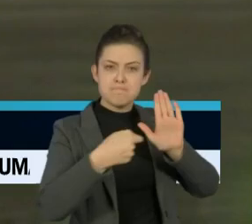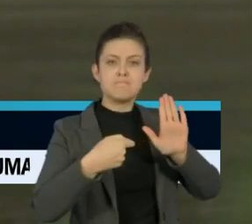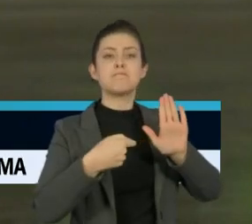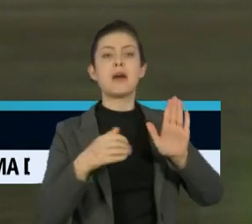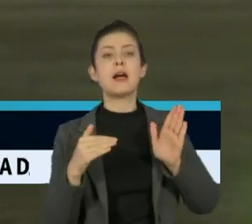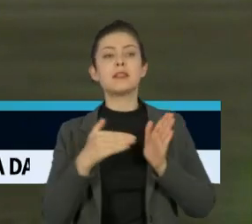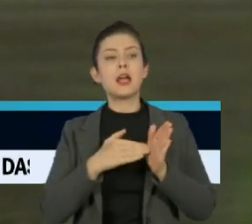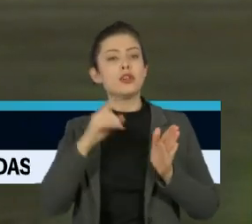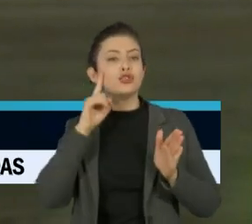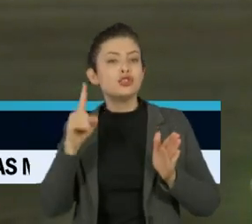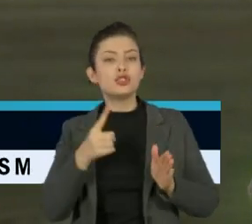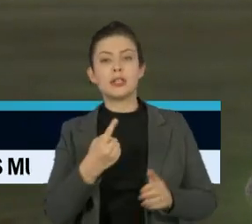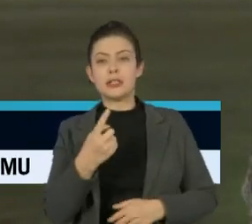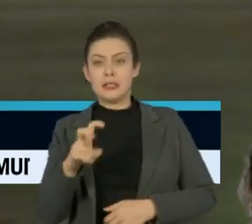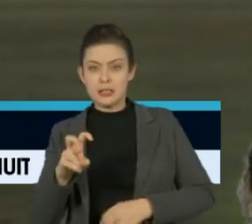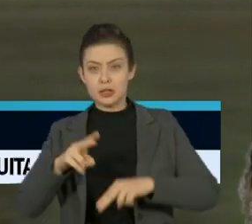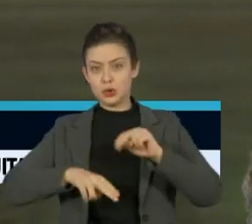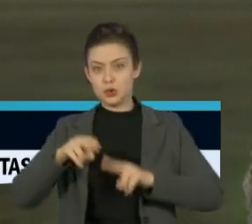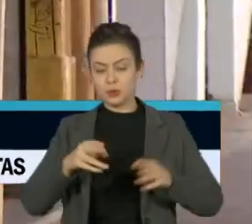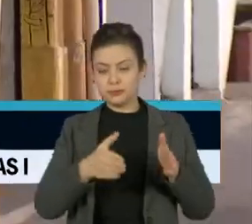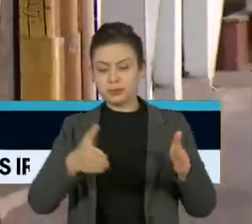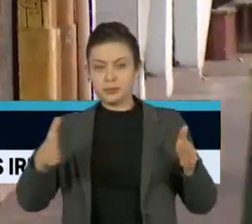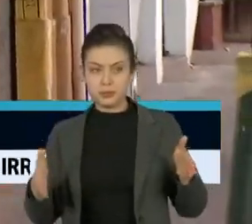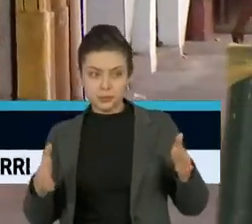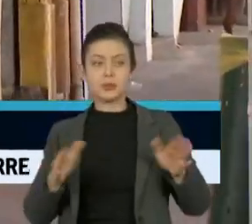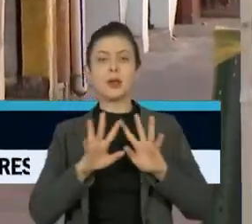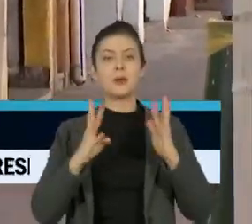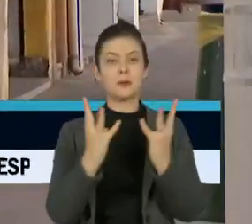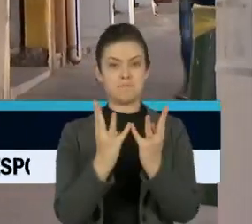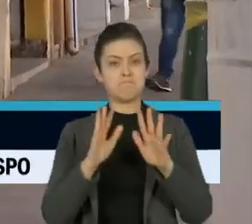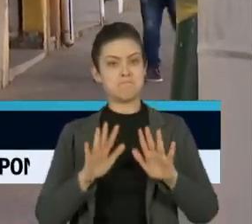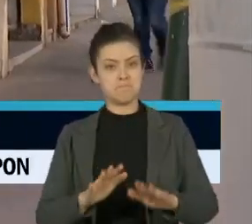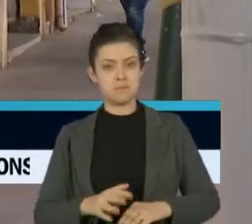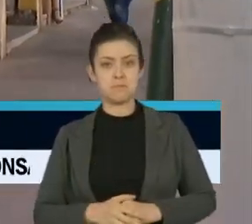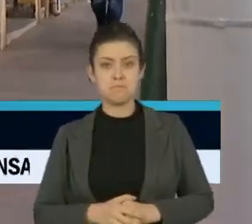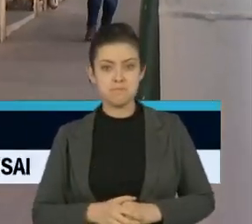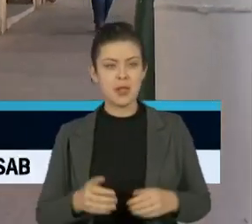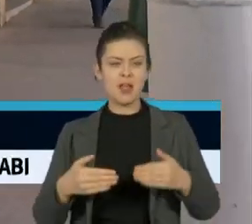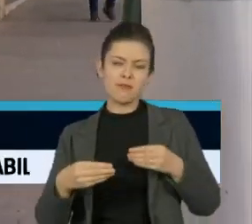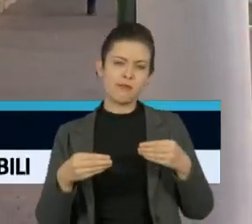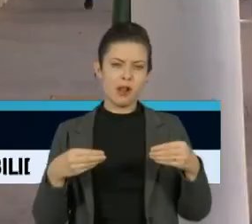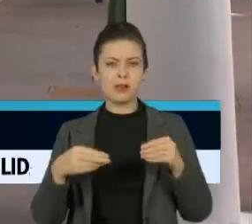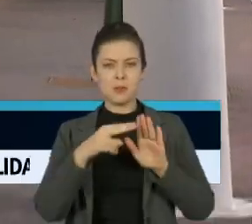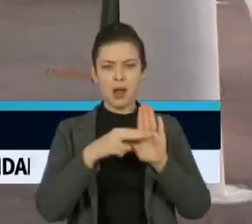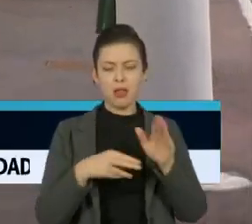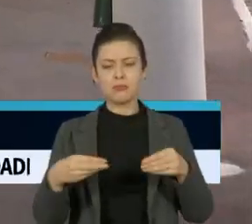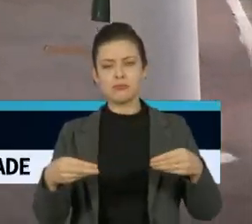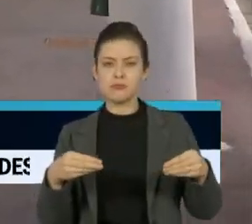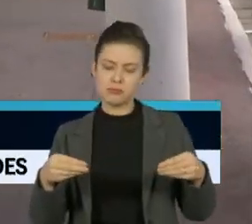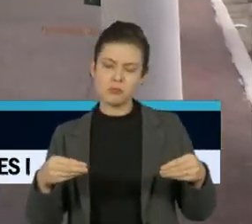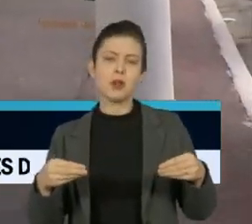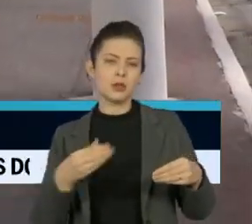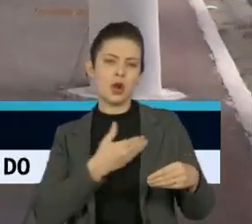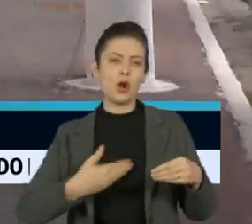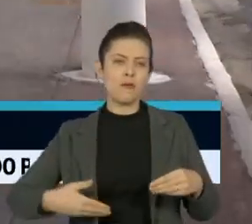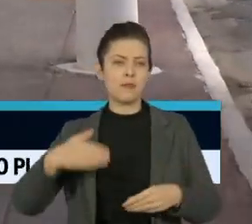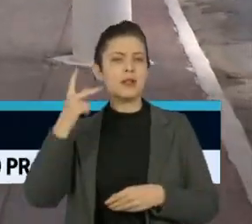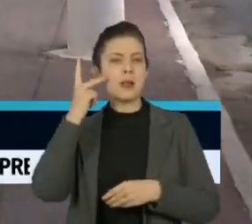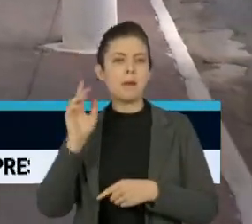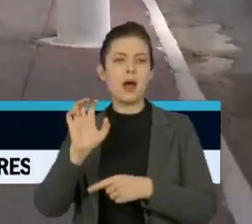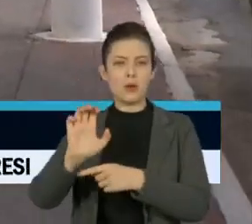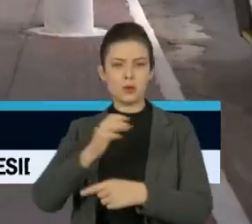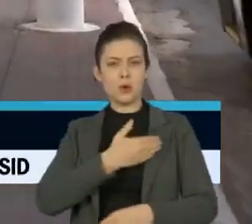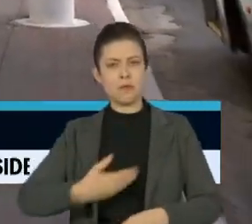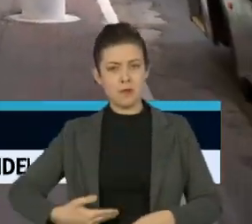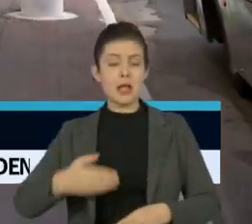dia 15 de junho da quarentena na cidade. A flexibilização das medidas de isolamento foi autorizada pelo governo do Estado a